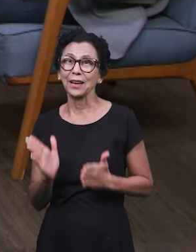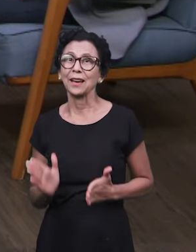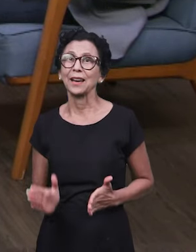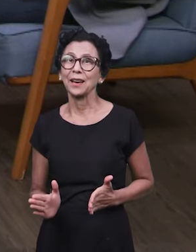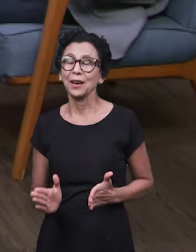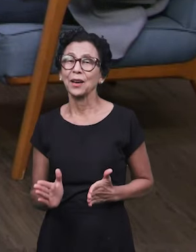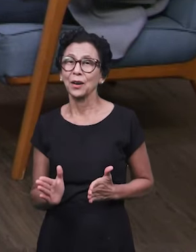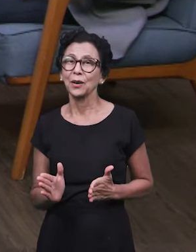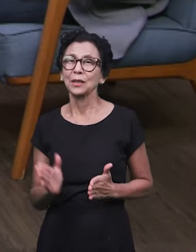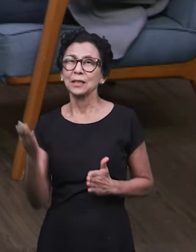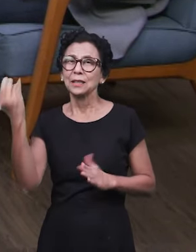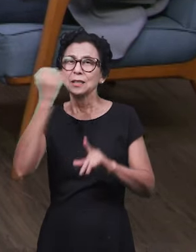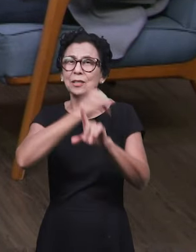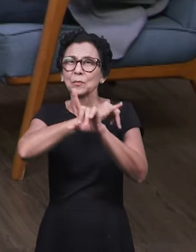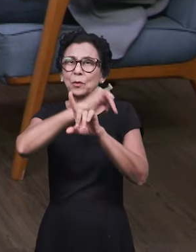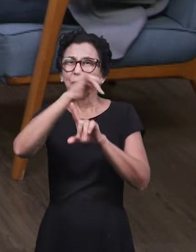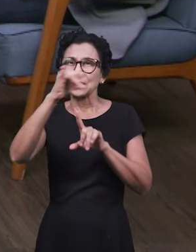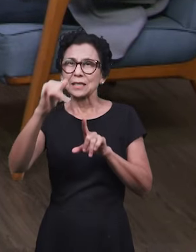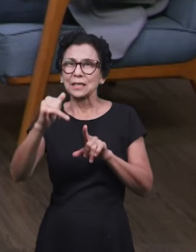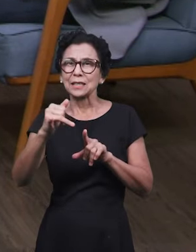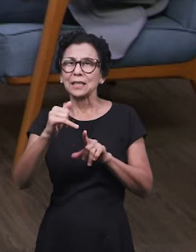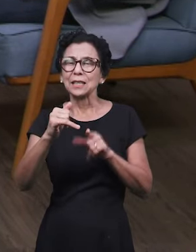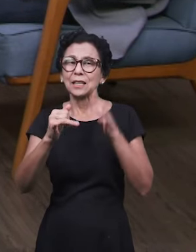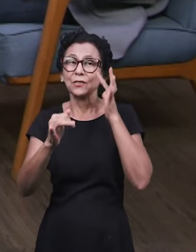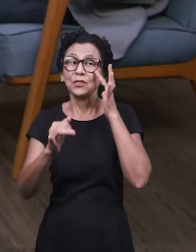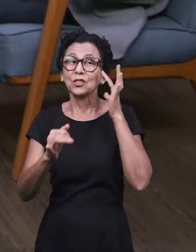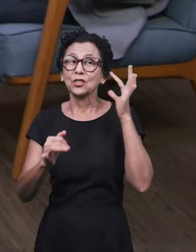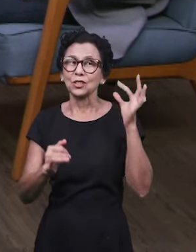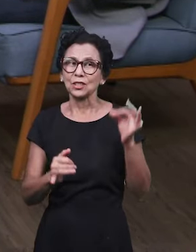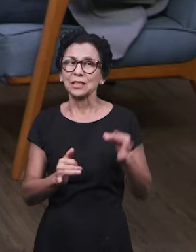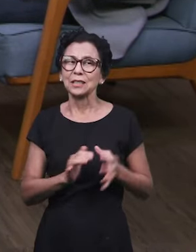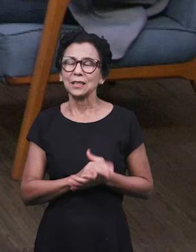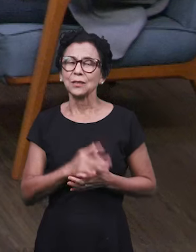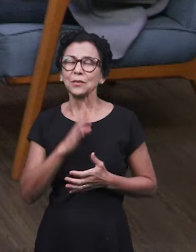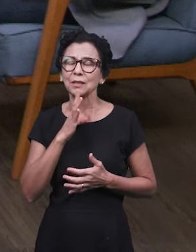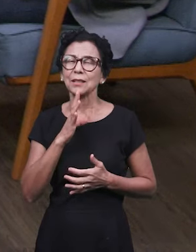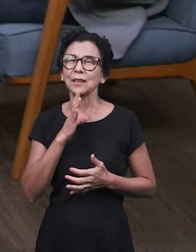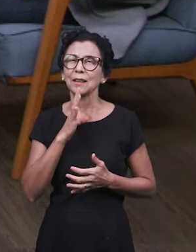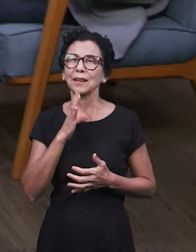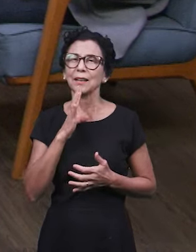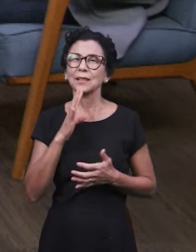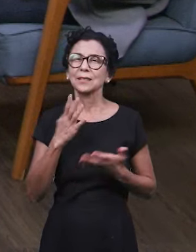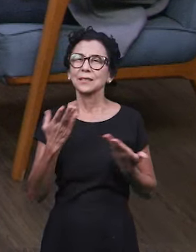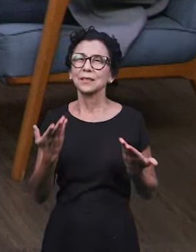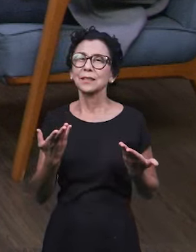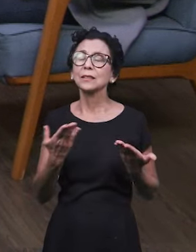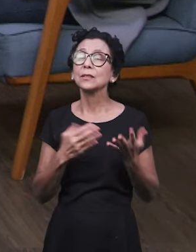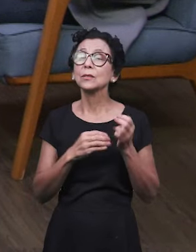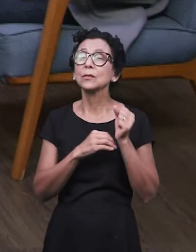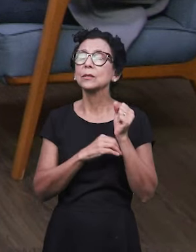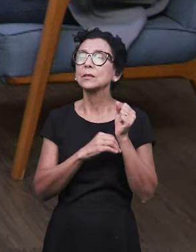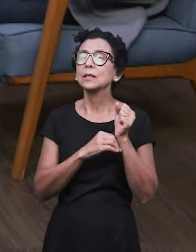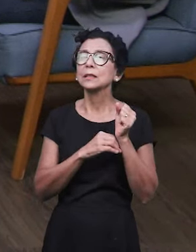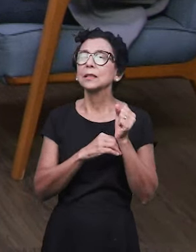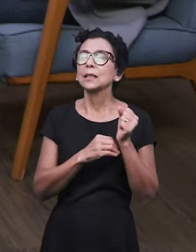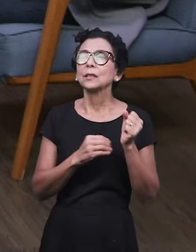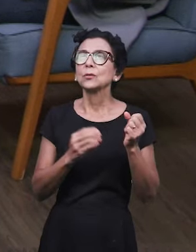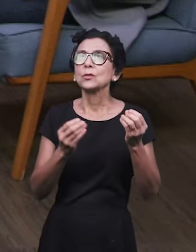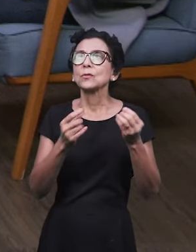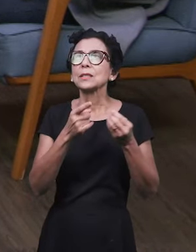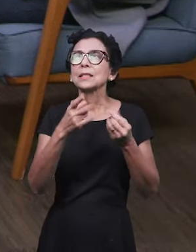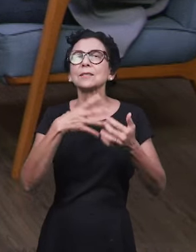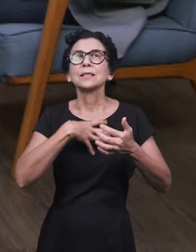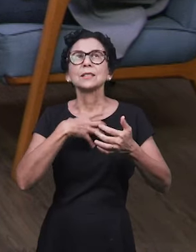Então, assim, chega a ser até constrangedor. pessoas buscam qual é o segredo da